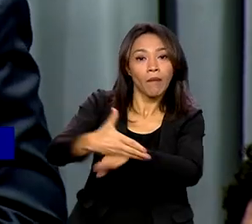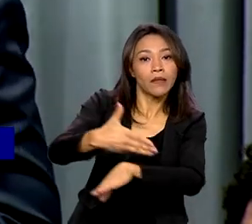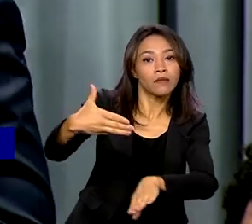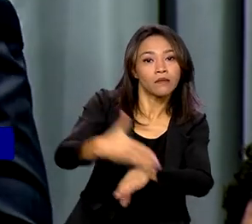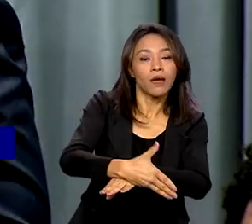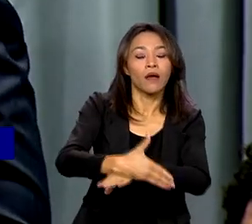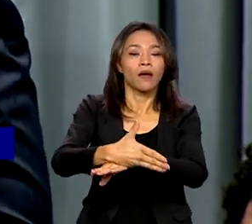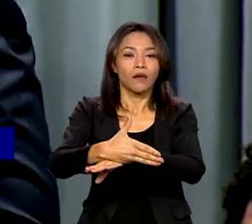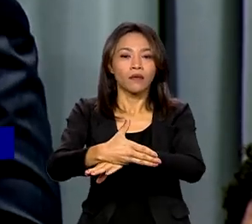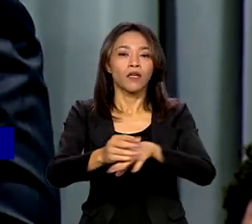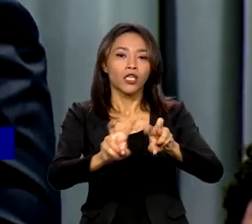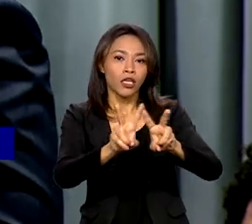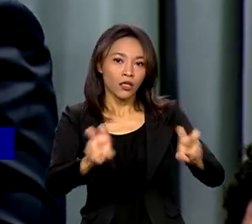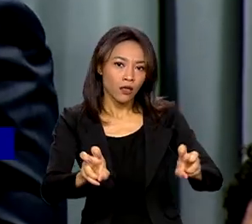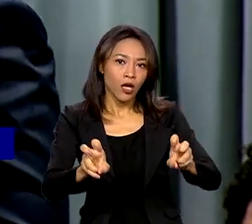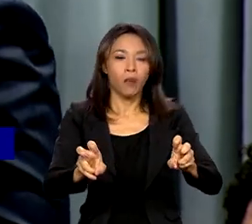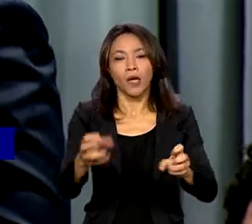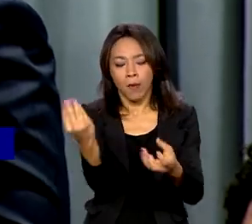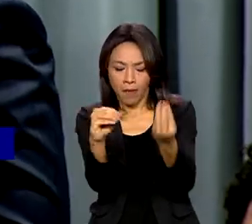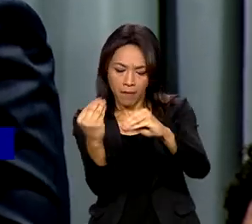organização político-institucional do nosso país.